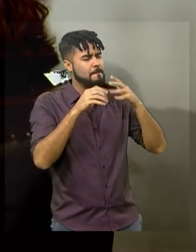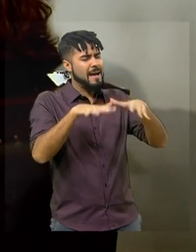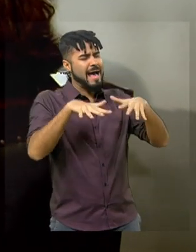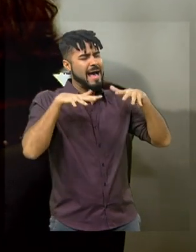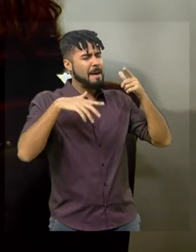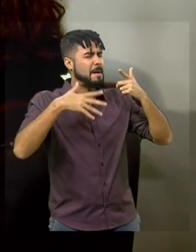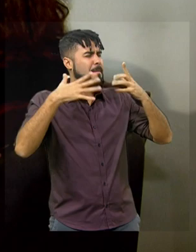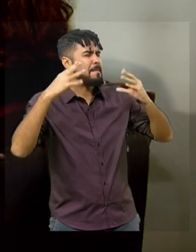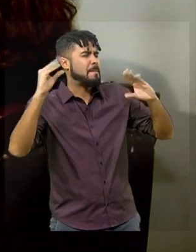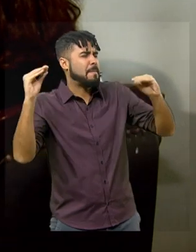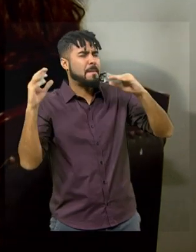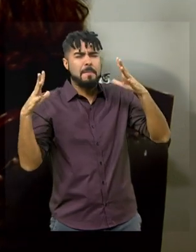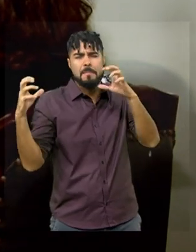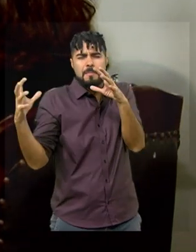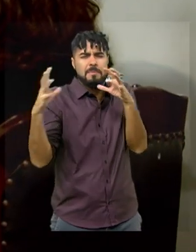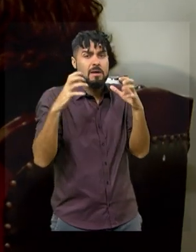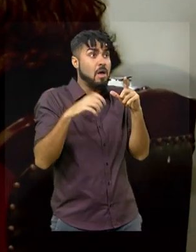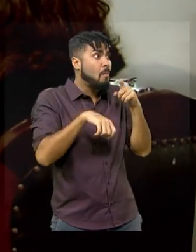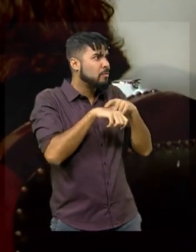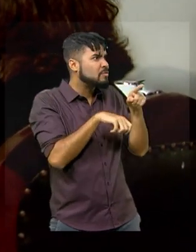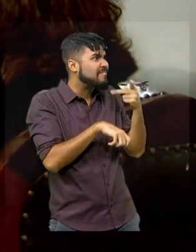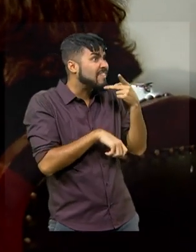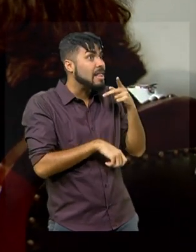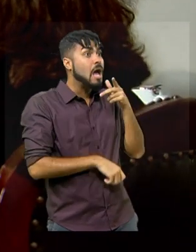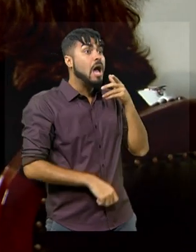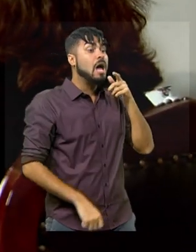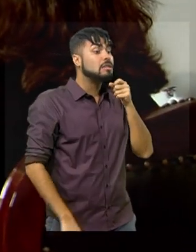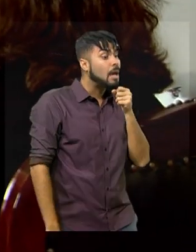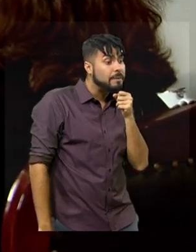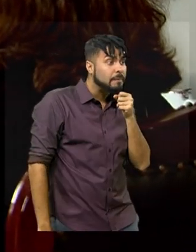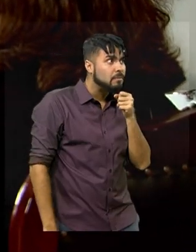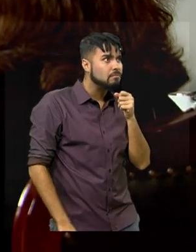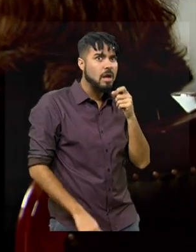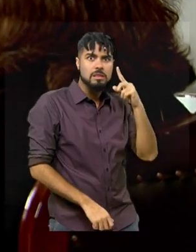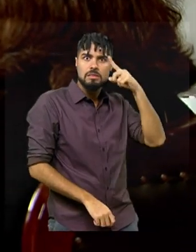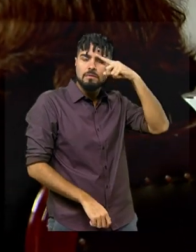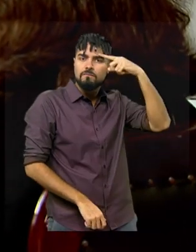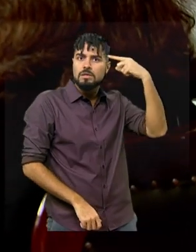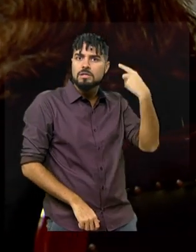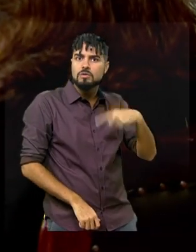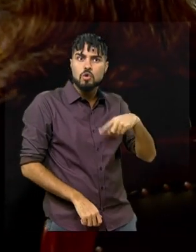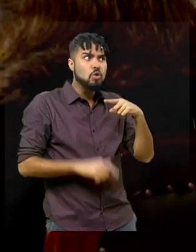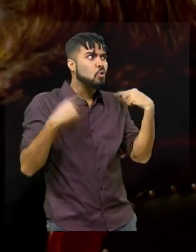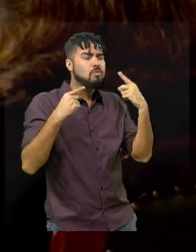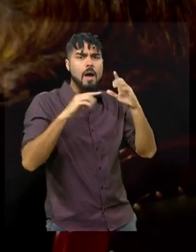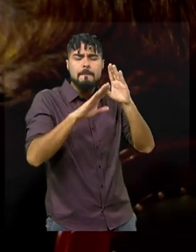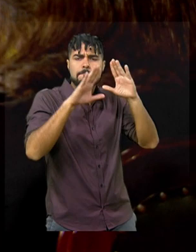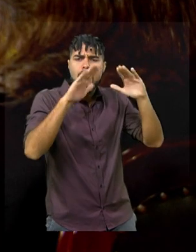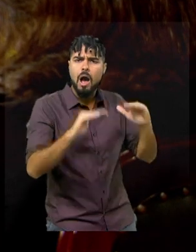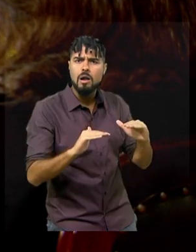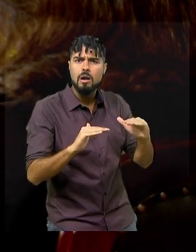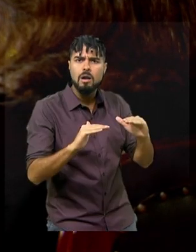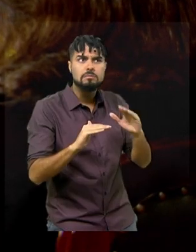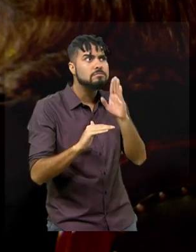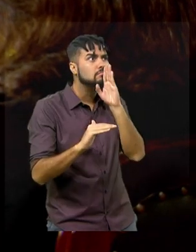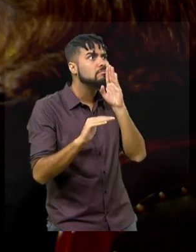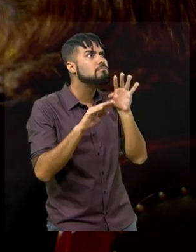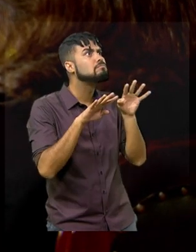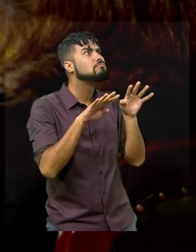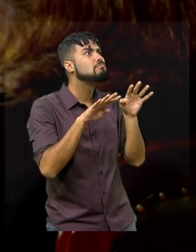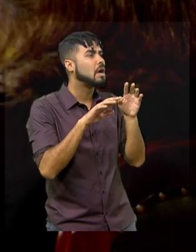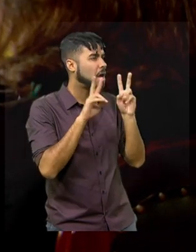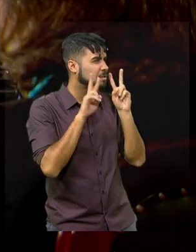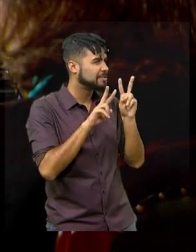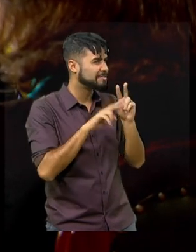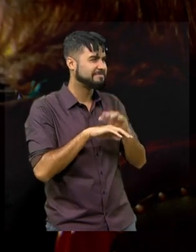E assim, quando a senhora começa a falar, é uma coisa difícil de ocorrer ali, as pessoas param, silenciam e prestam atenção. Minha questão agora